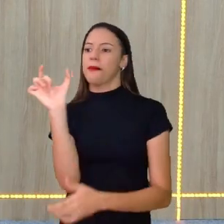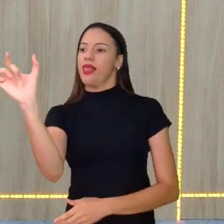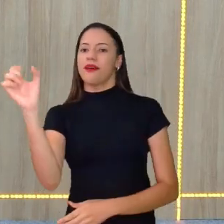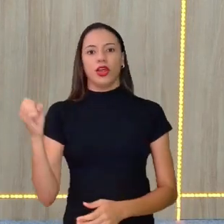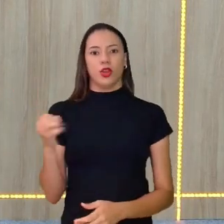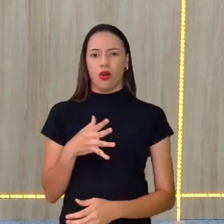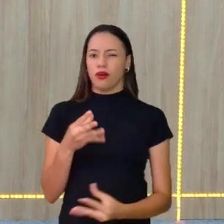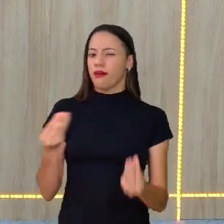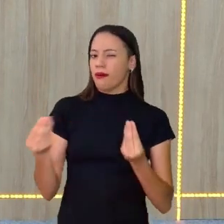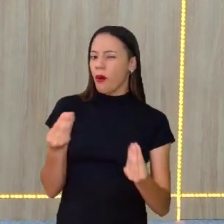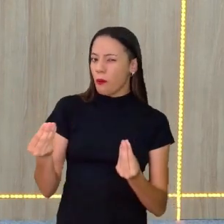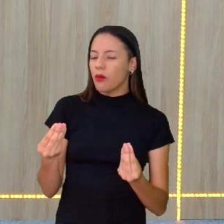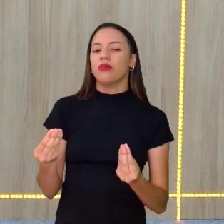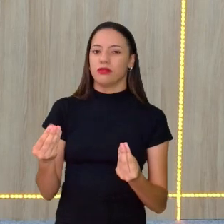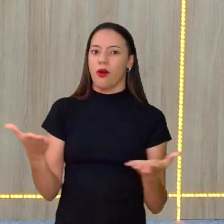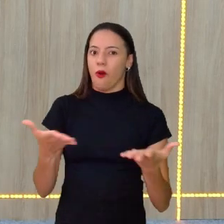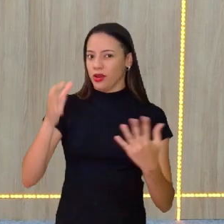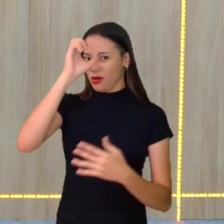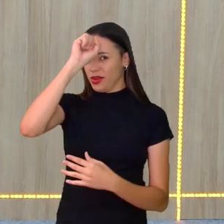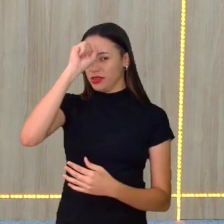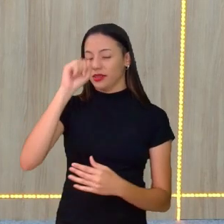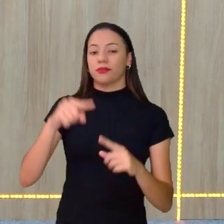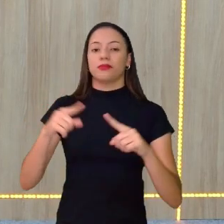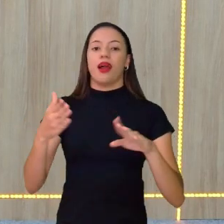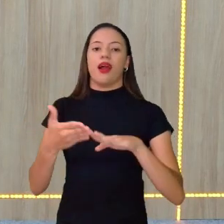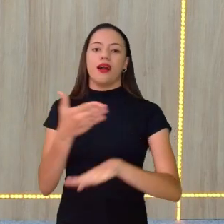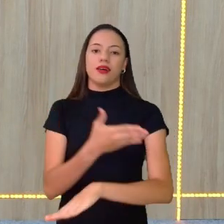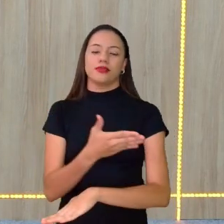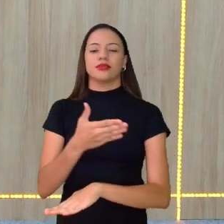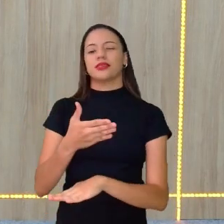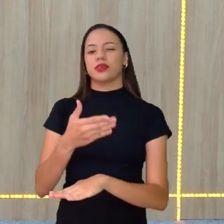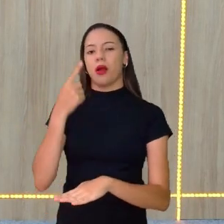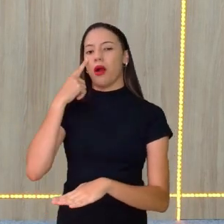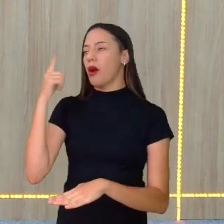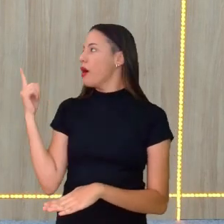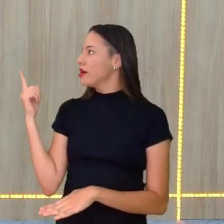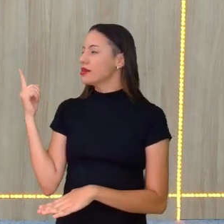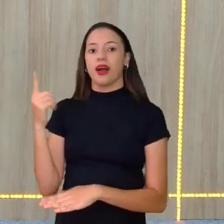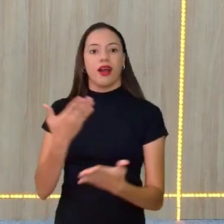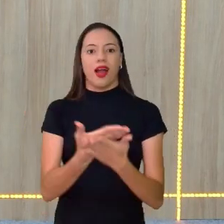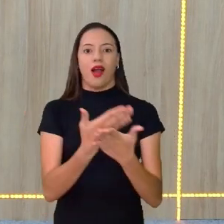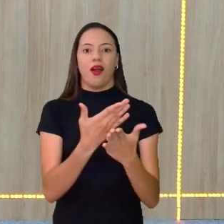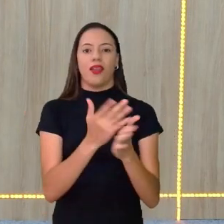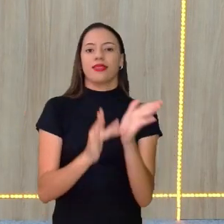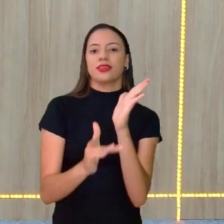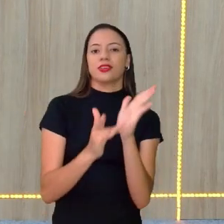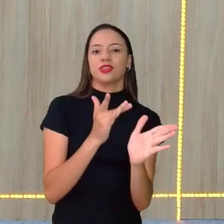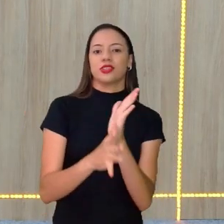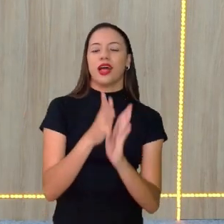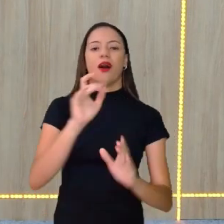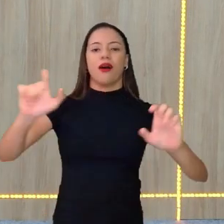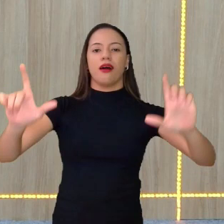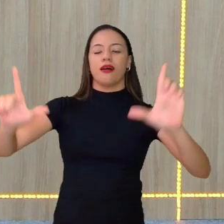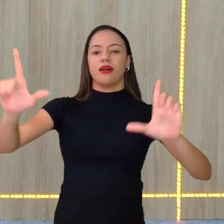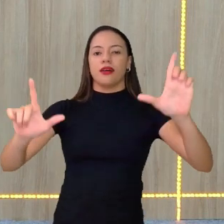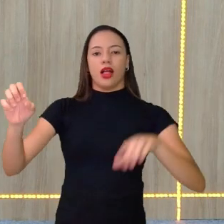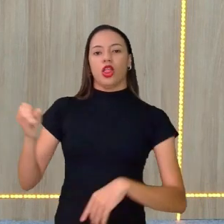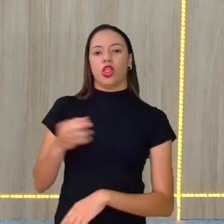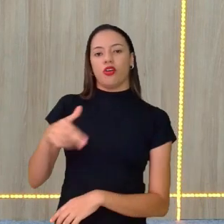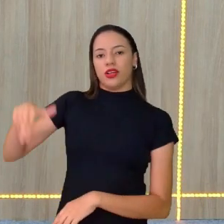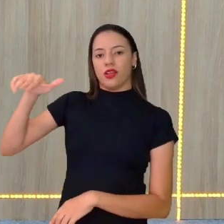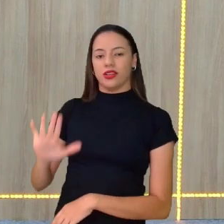como é que desenvolve isso. Mas antes disso, temos uma aula digital que passa na TV Nova Nordeste, aí no canal 22,